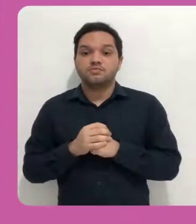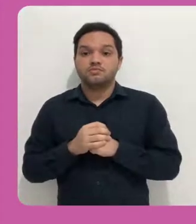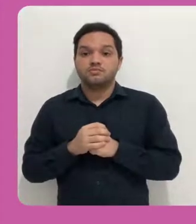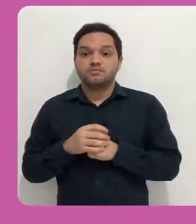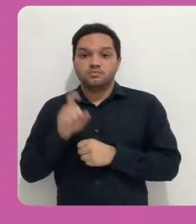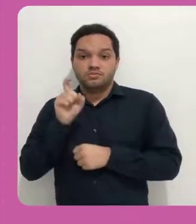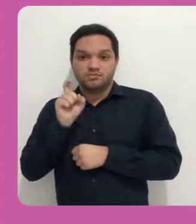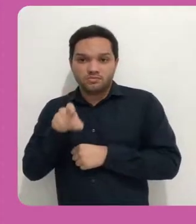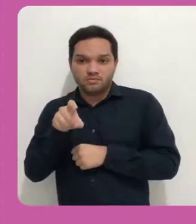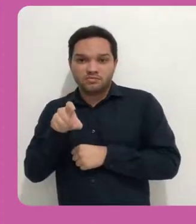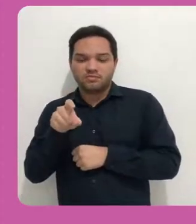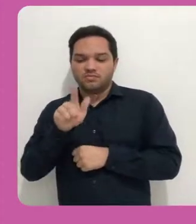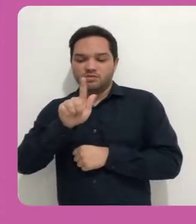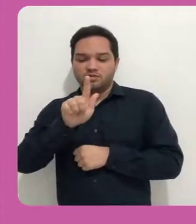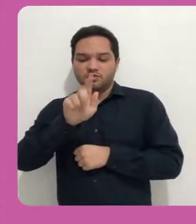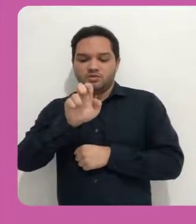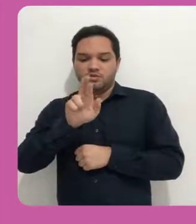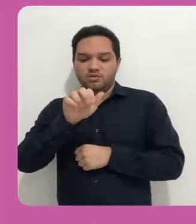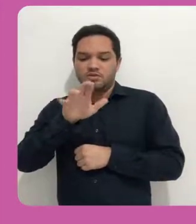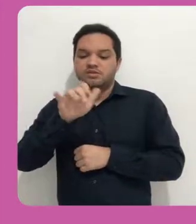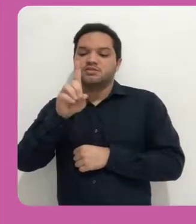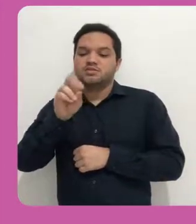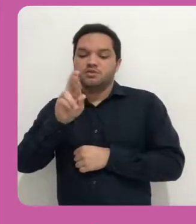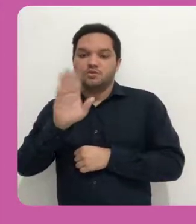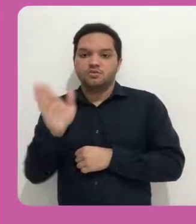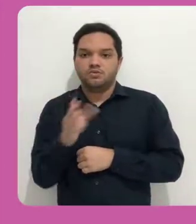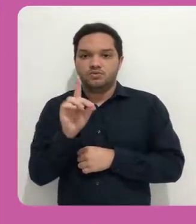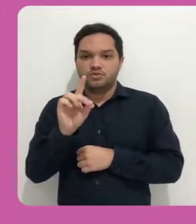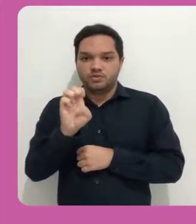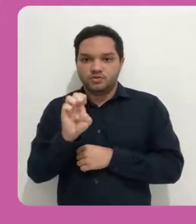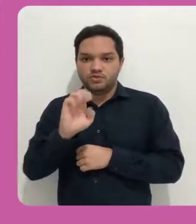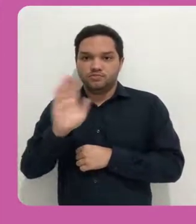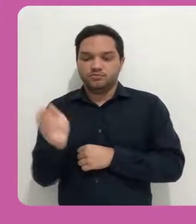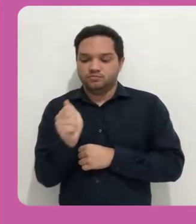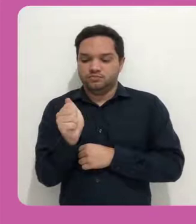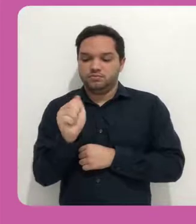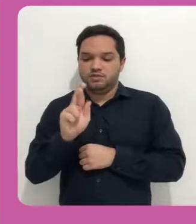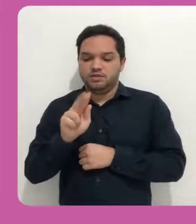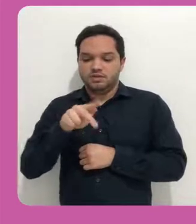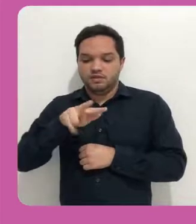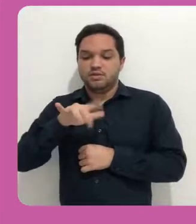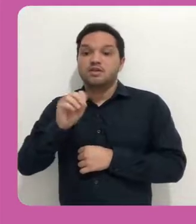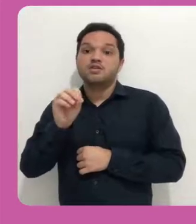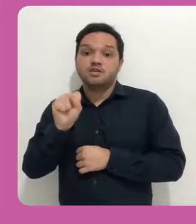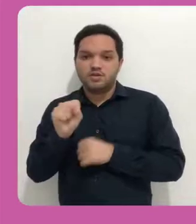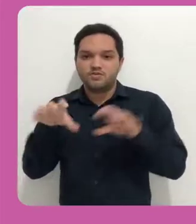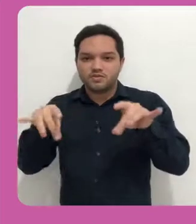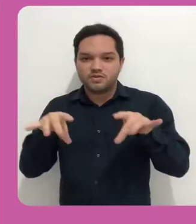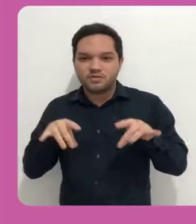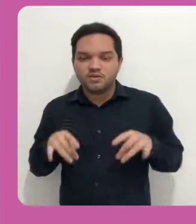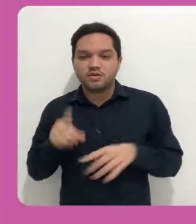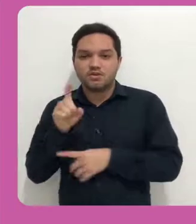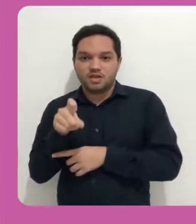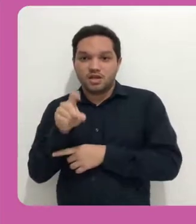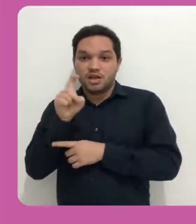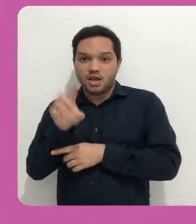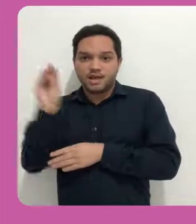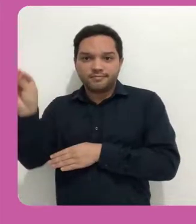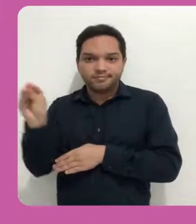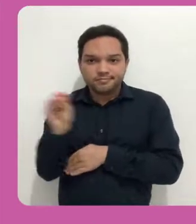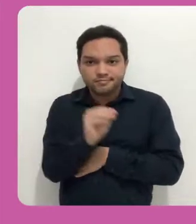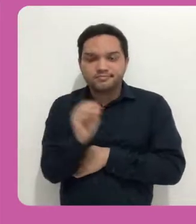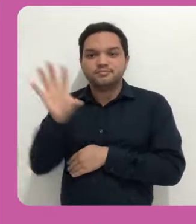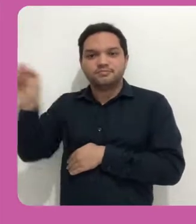desejado. Então eu vou abrir aqui o meu gerenciador de arquivos. Aqui eu tenho um conjunto de arquivos